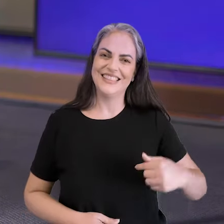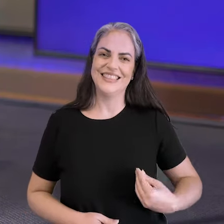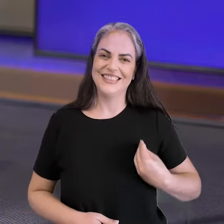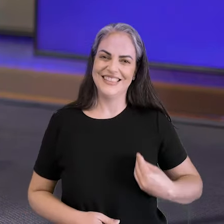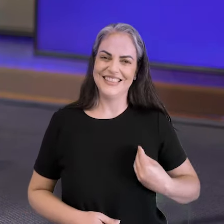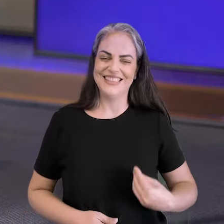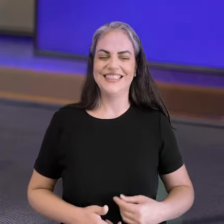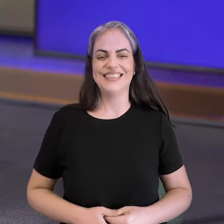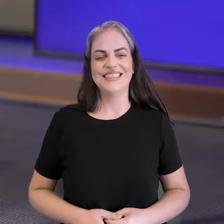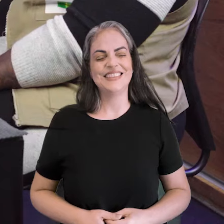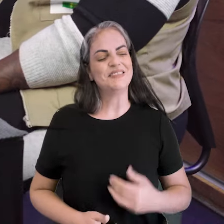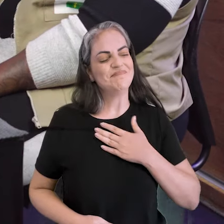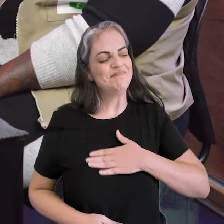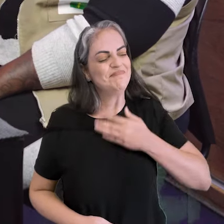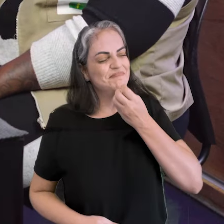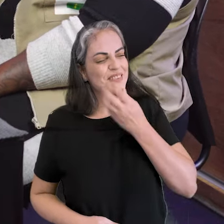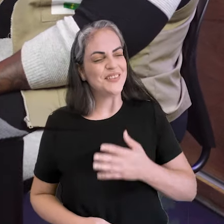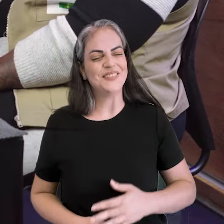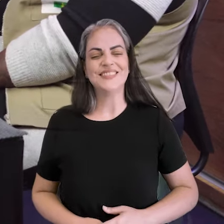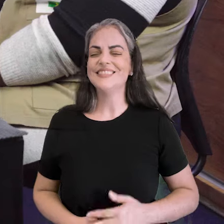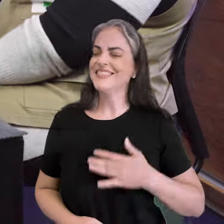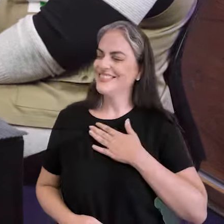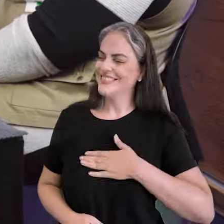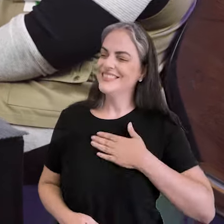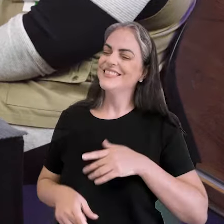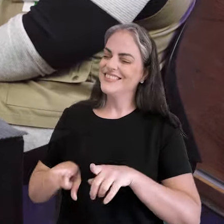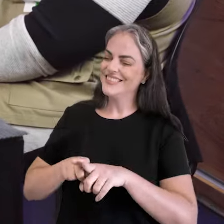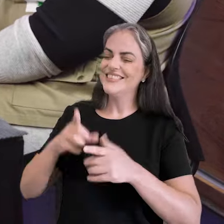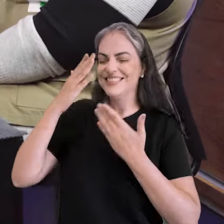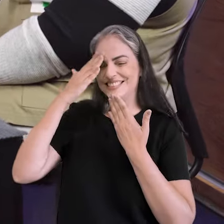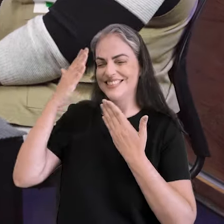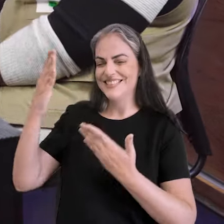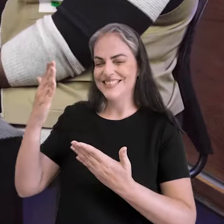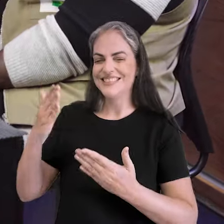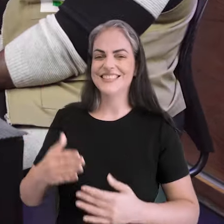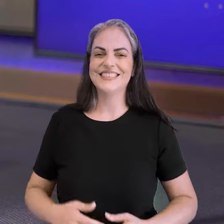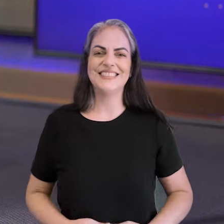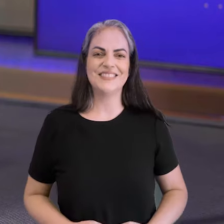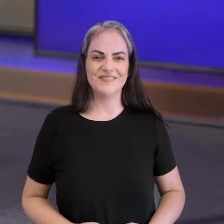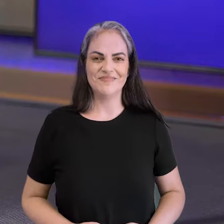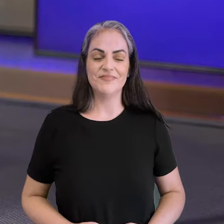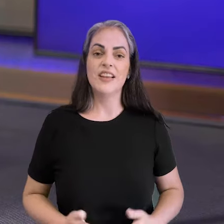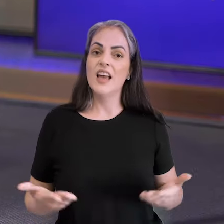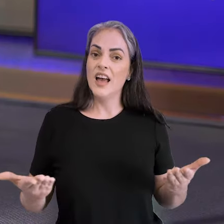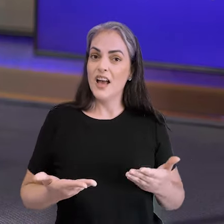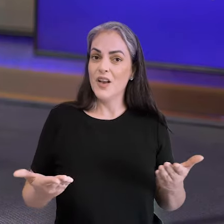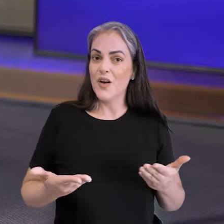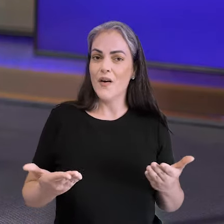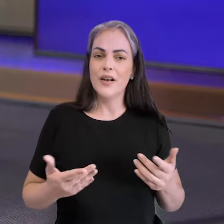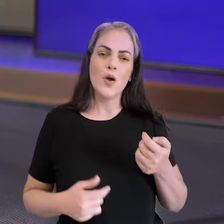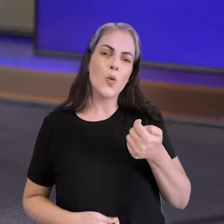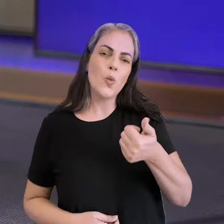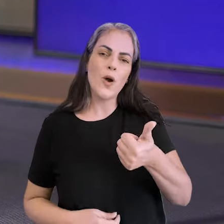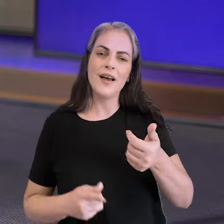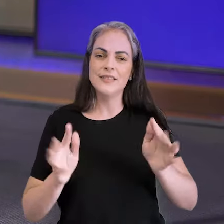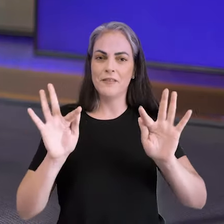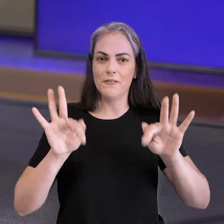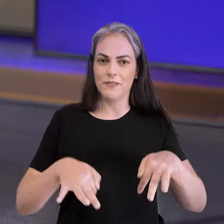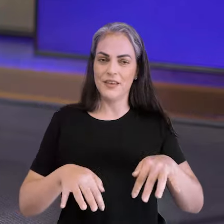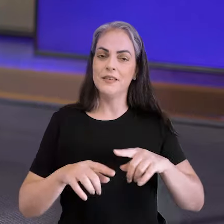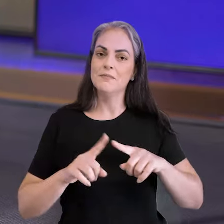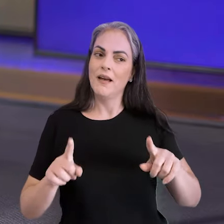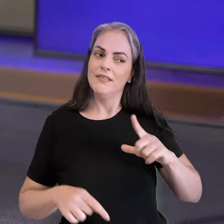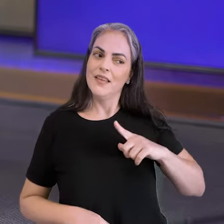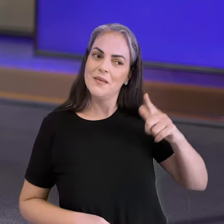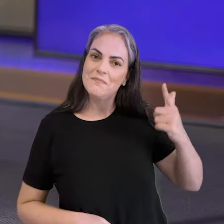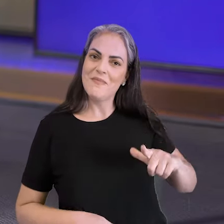vocês aqui no nosso videocast. Hoje foi um prazer. Foi um prazer, obrigado. foi meu, obrigada. E nossos 10 minutinhos estão acabando, mas ainda